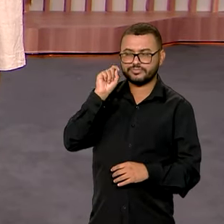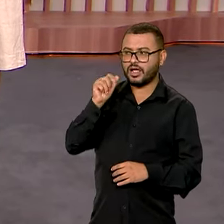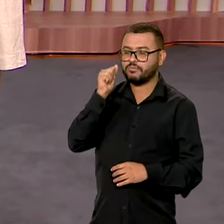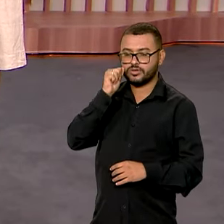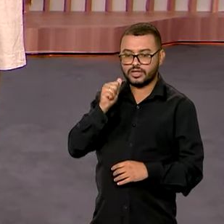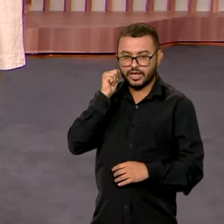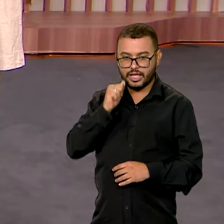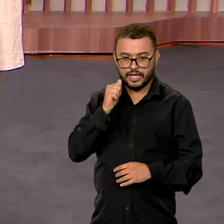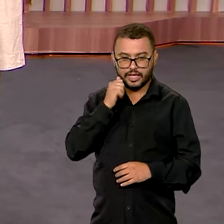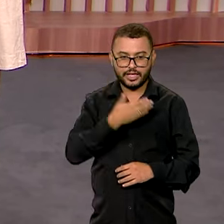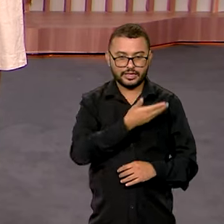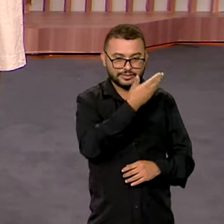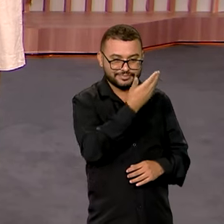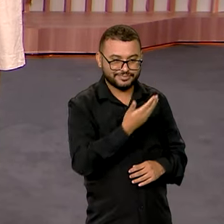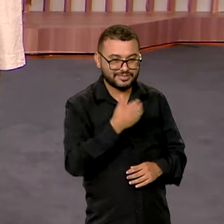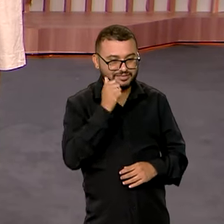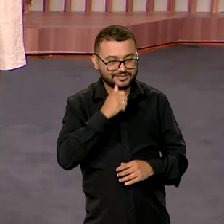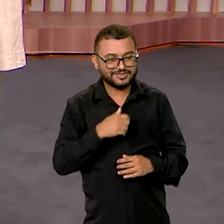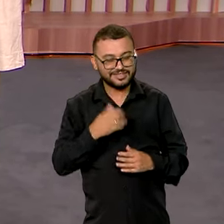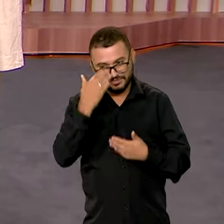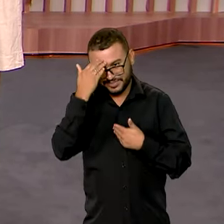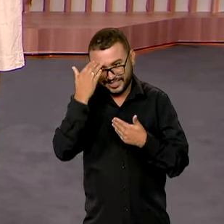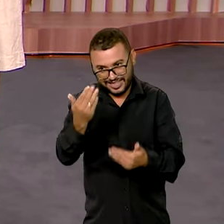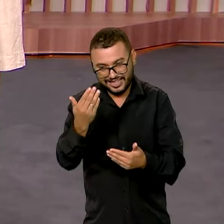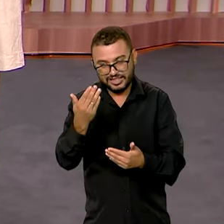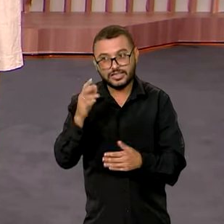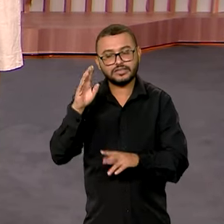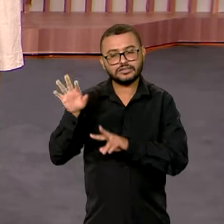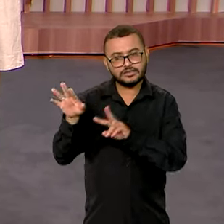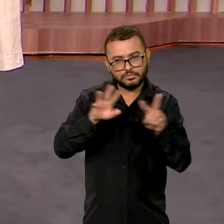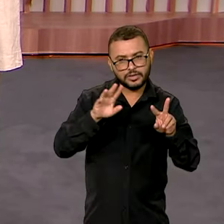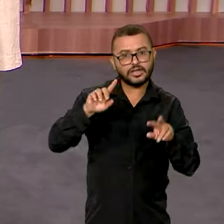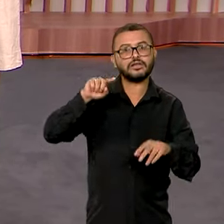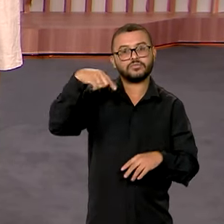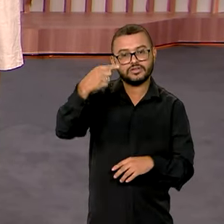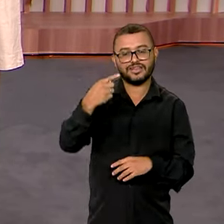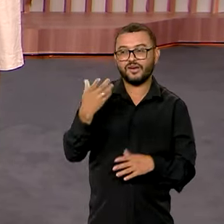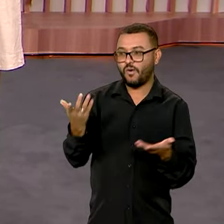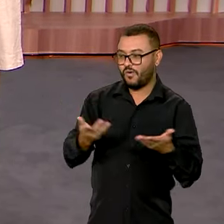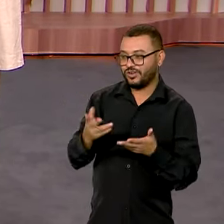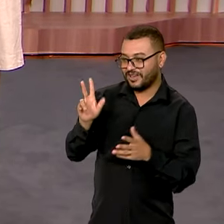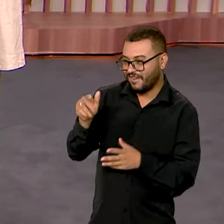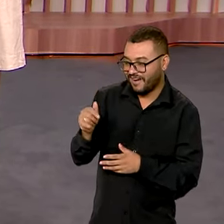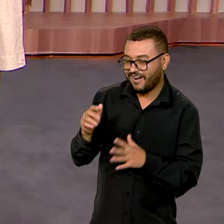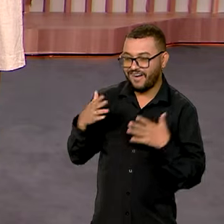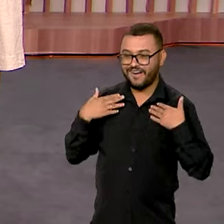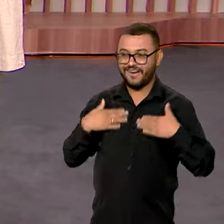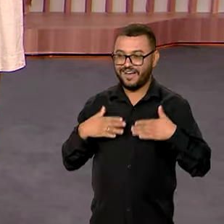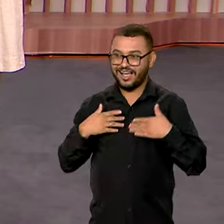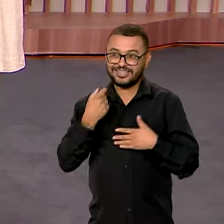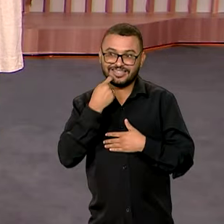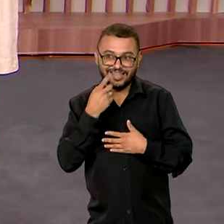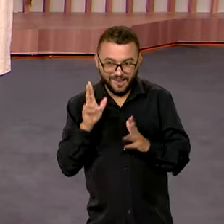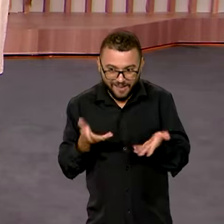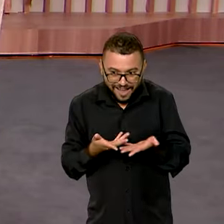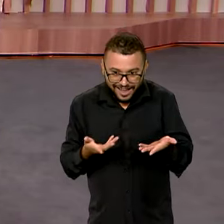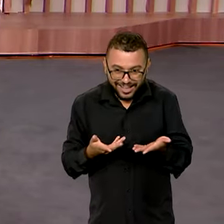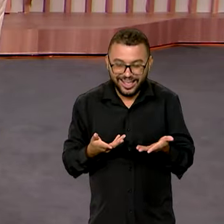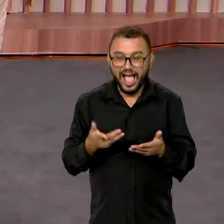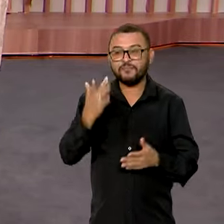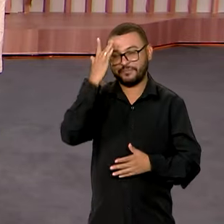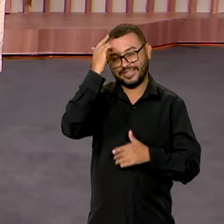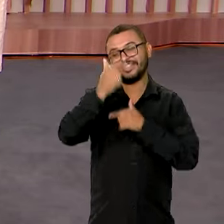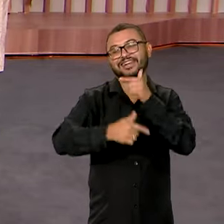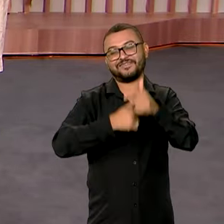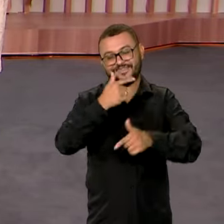obrigada aí pela sua participação. Eu aguardo você na semana que vem. Semana que vem tem mais. Para mim, cestou. Para você, não, né? Cestou, não. Para mim, eu vou estar aqui amanhã.